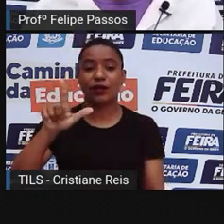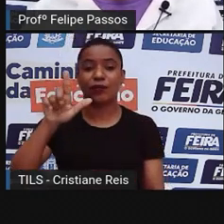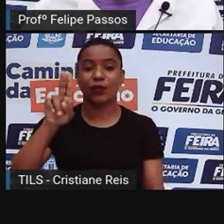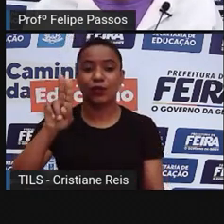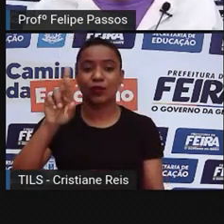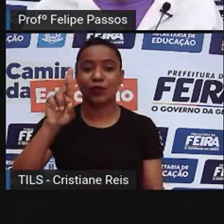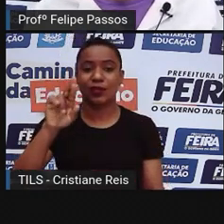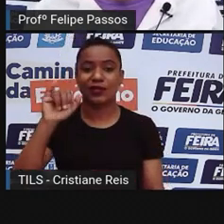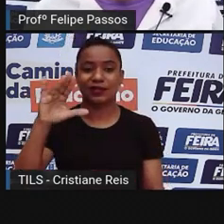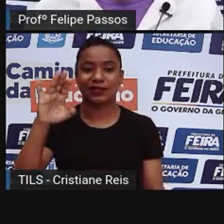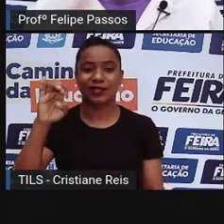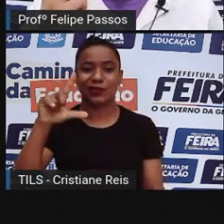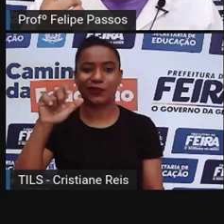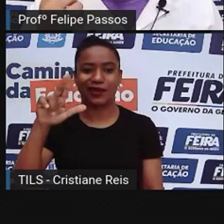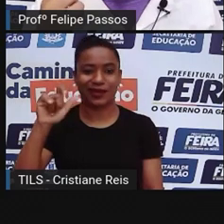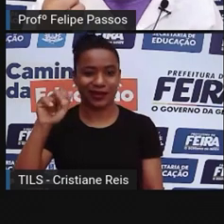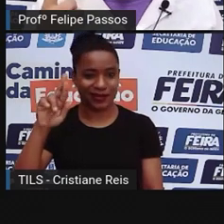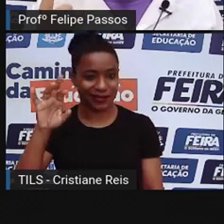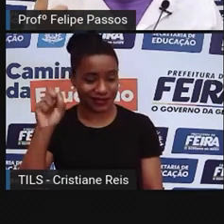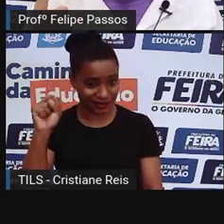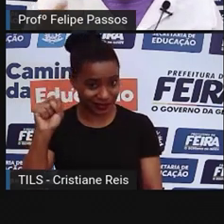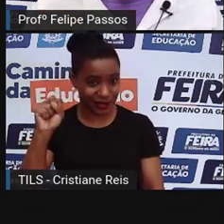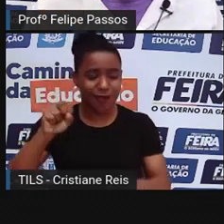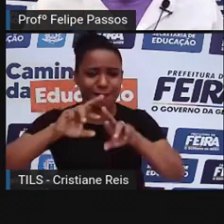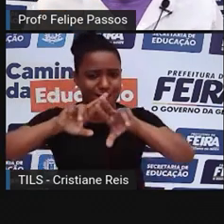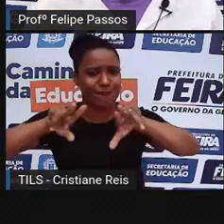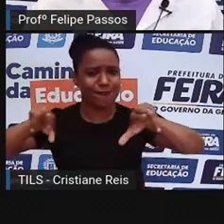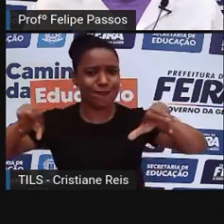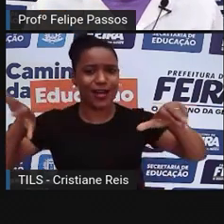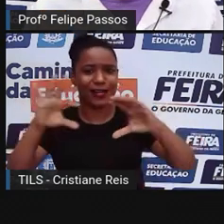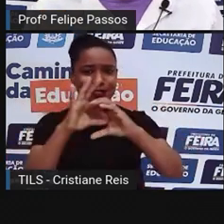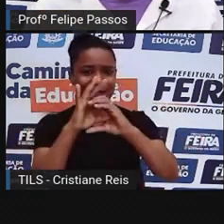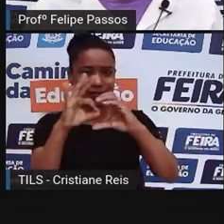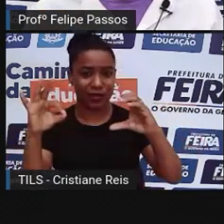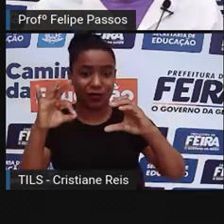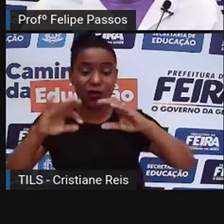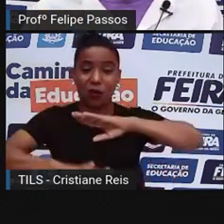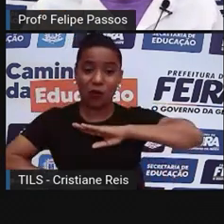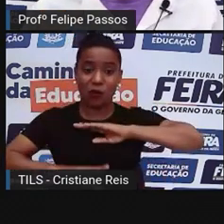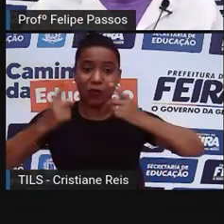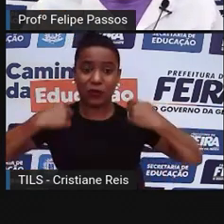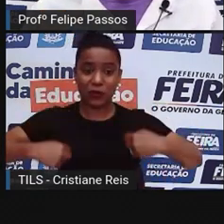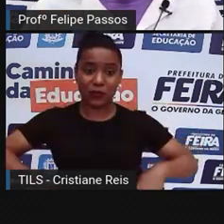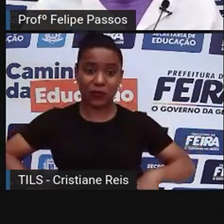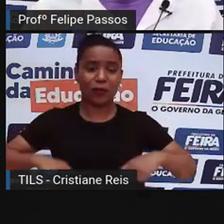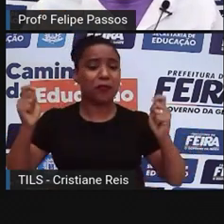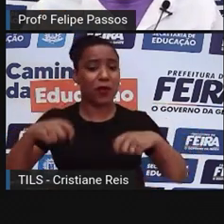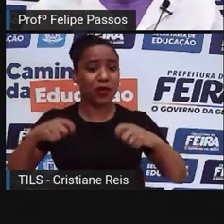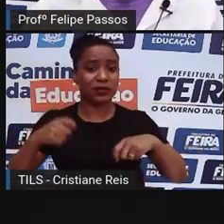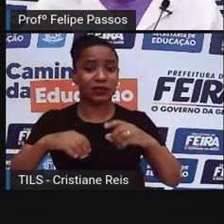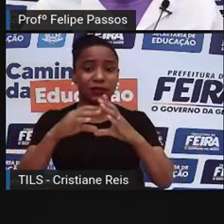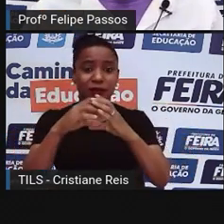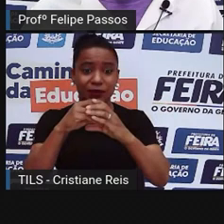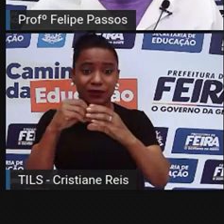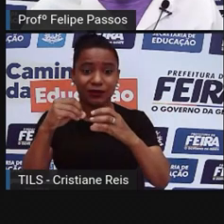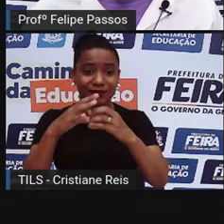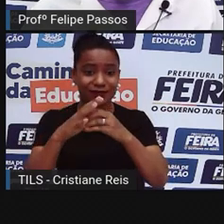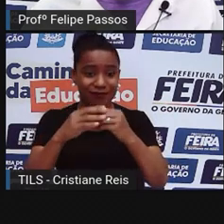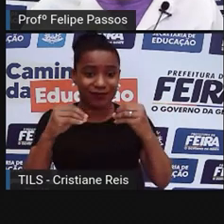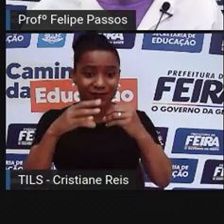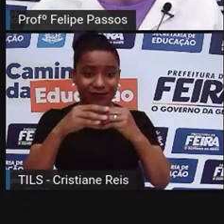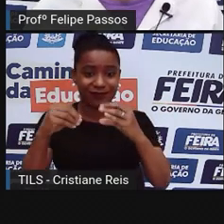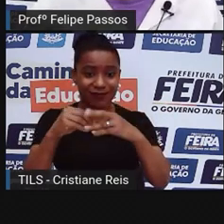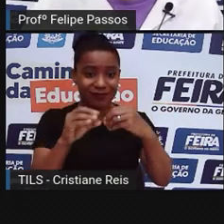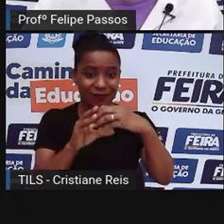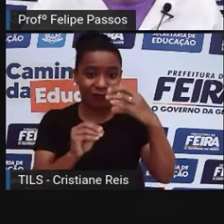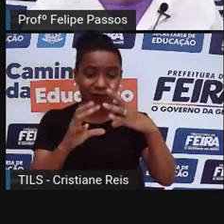como organismos que têm uma célula apenas, ela vai se dividir. Então, de uma célula, você passa até duas.